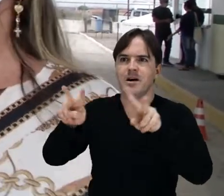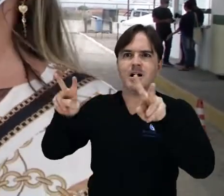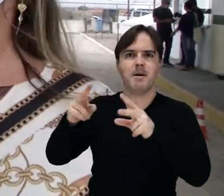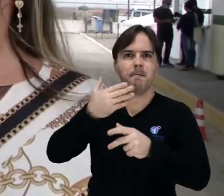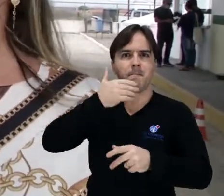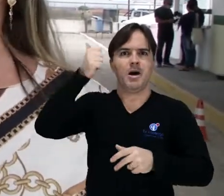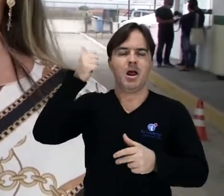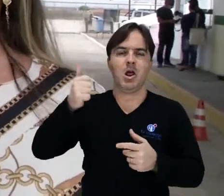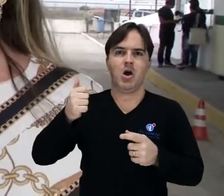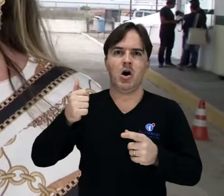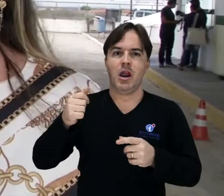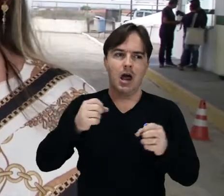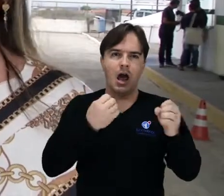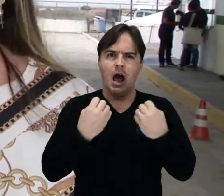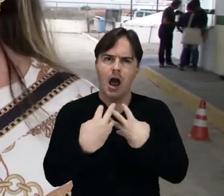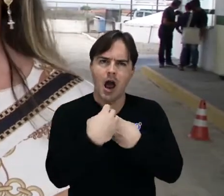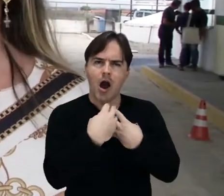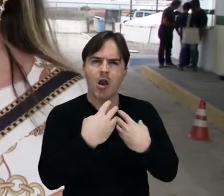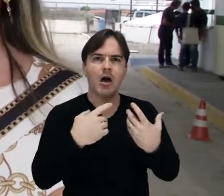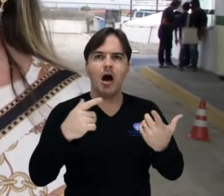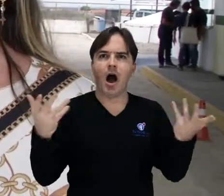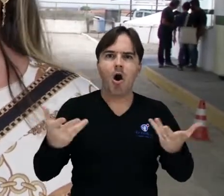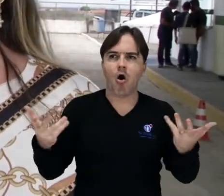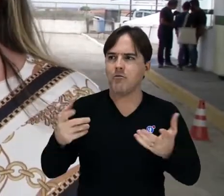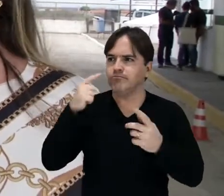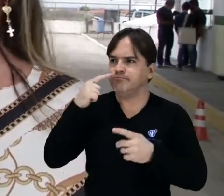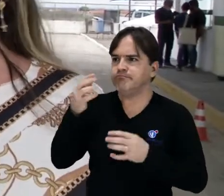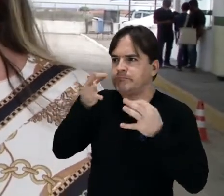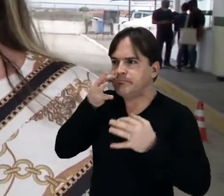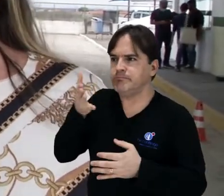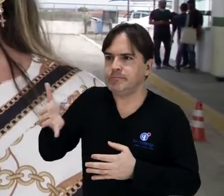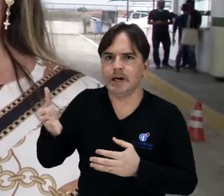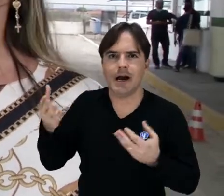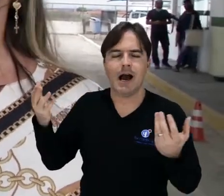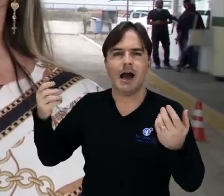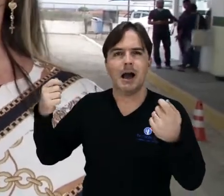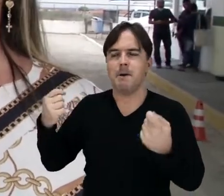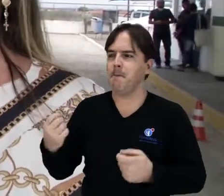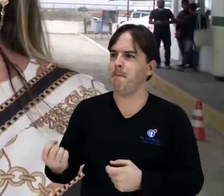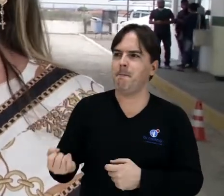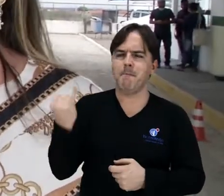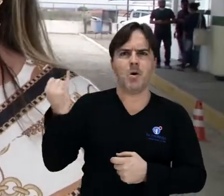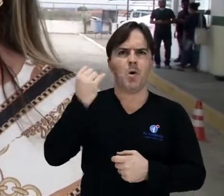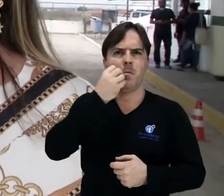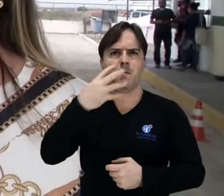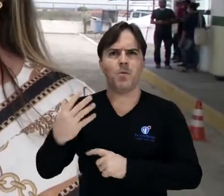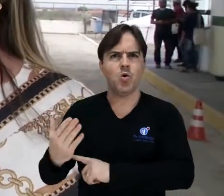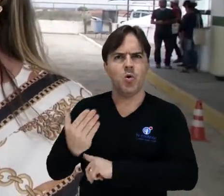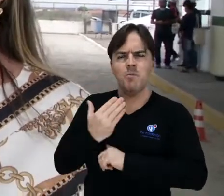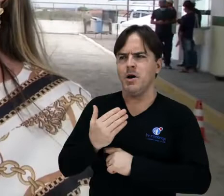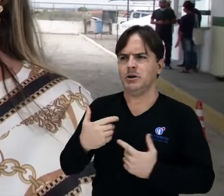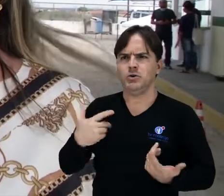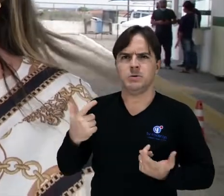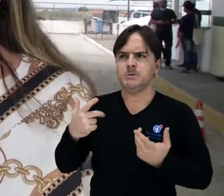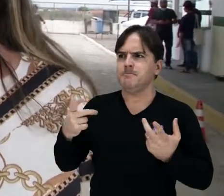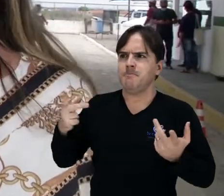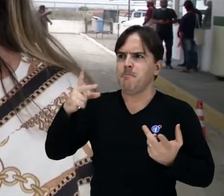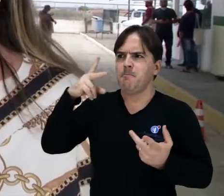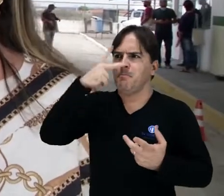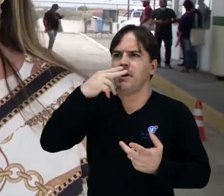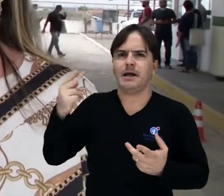Me encontrava e dizia, professora, excelente, parece que eu estou vendo a aula. Então é outra consolidação, outra